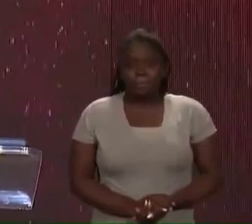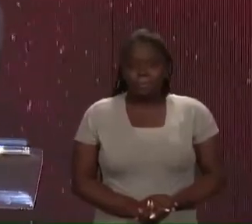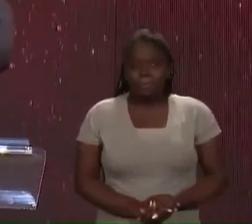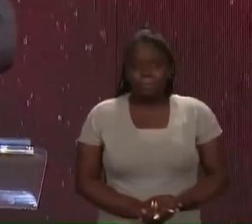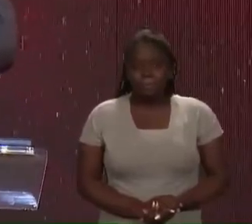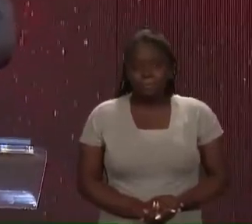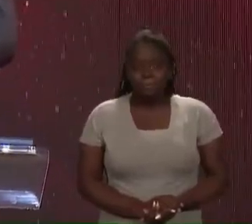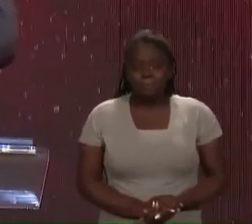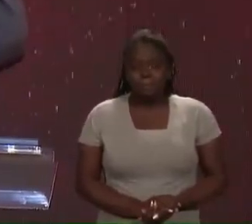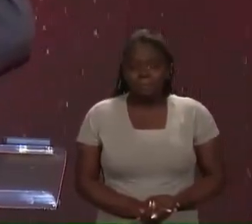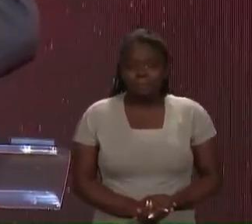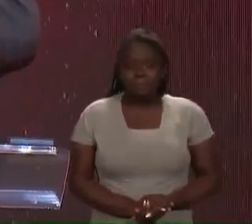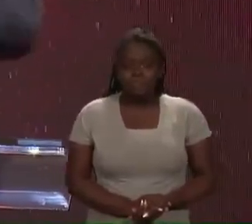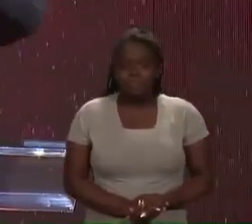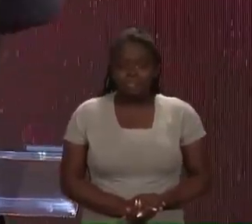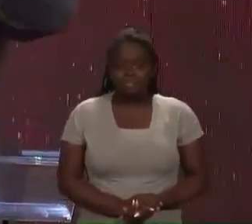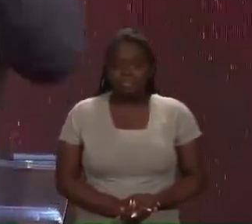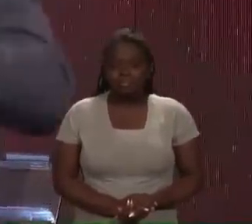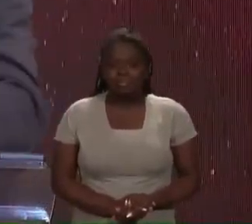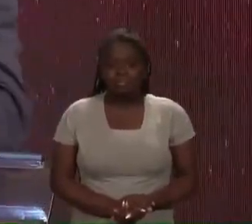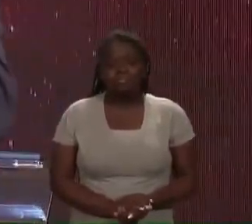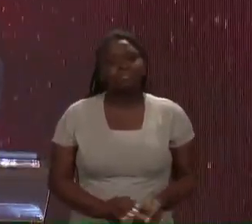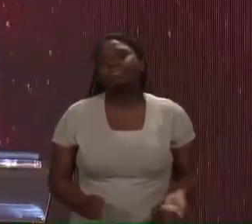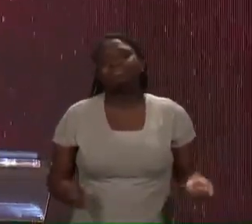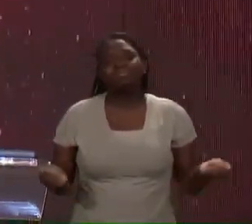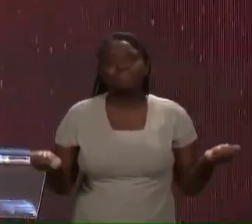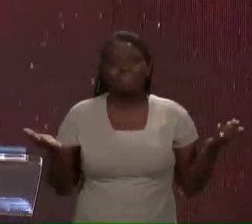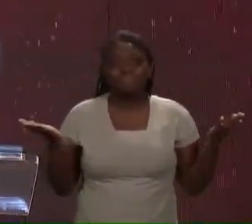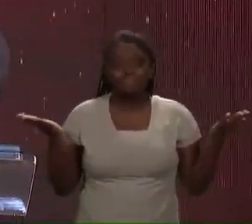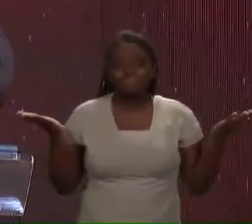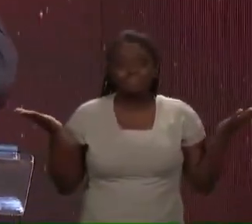Amém. Levantem todas as mãos.